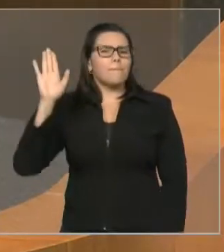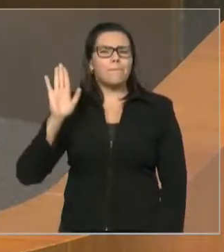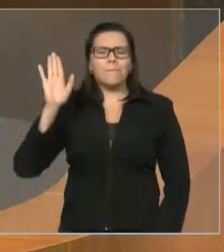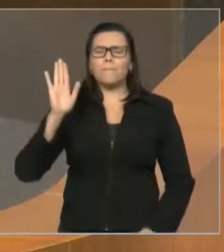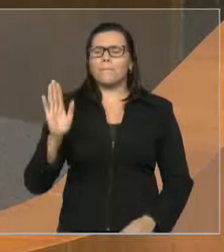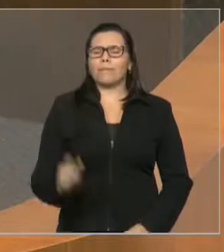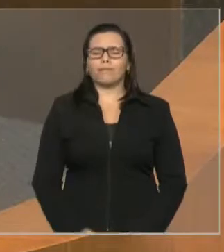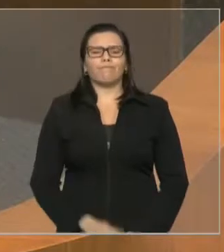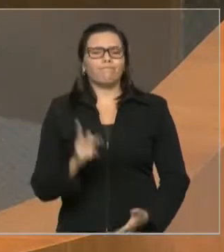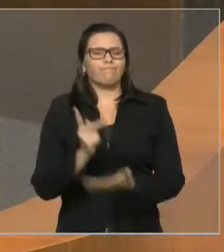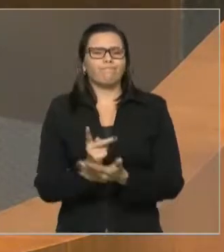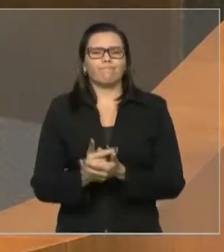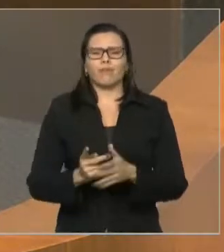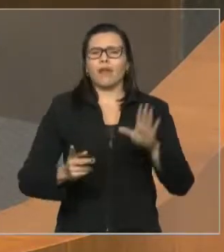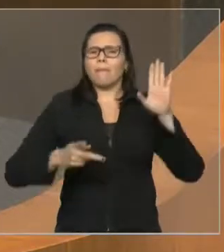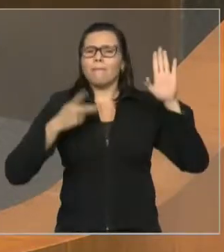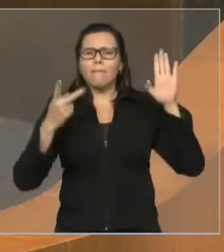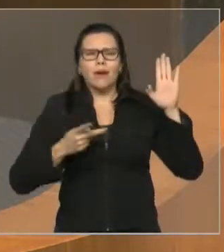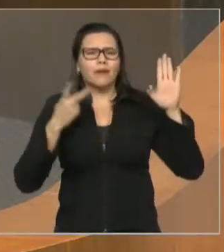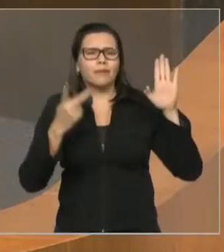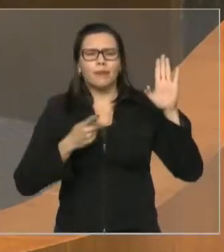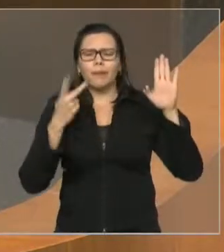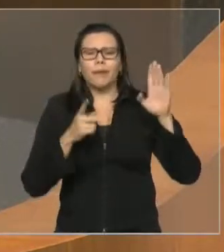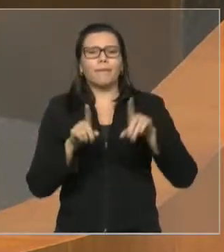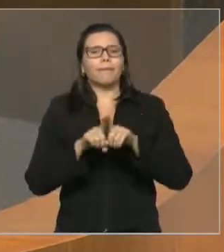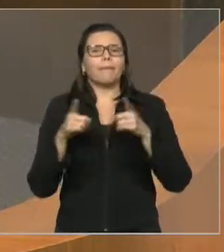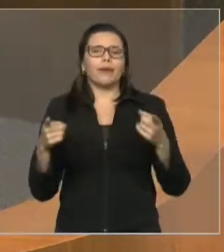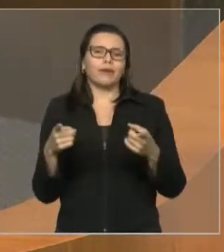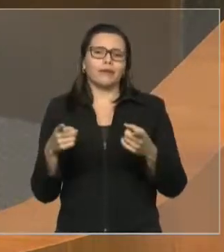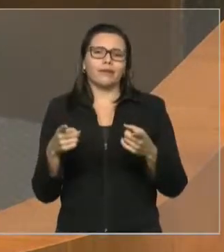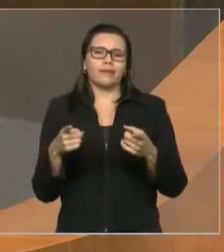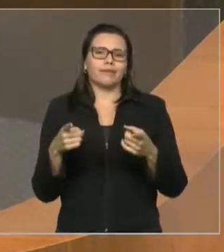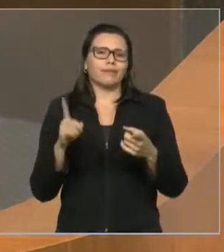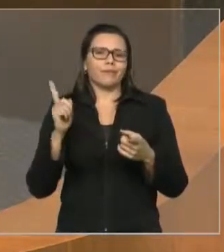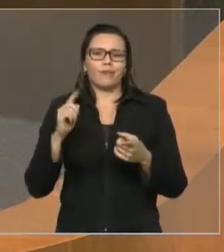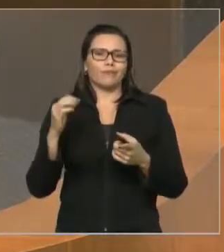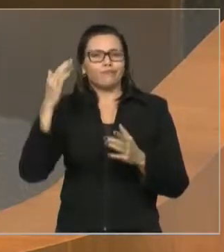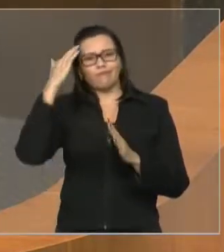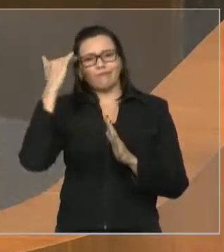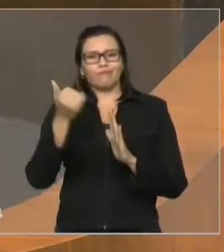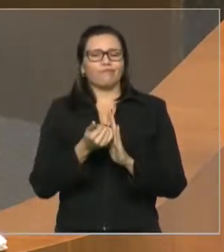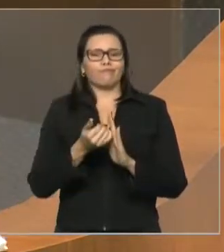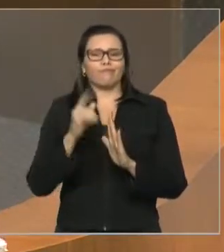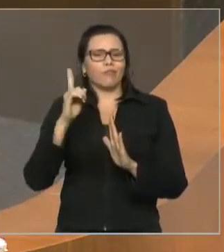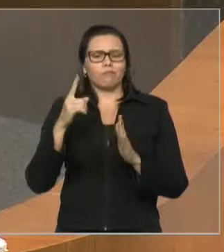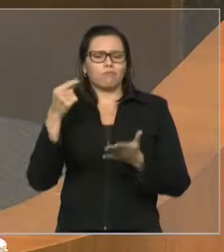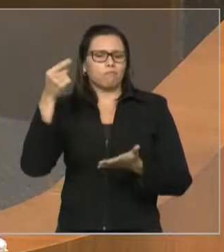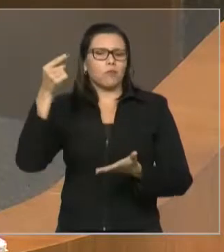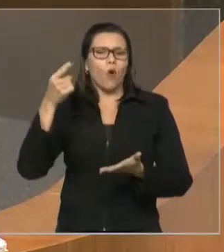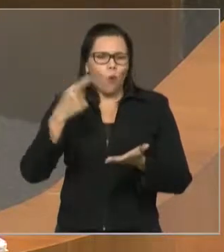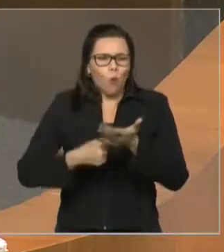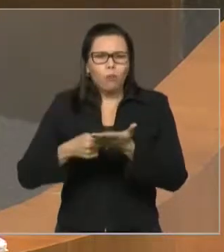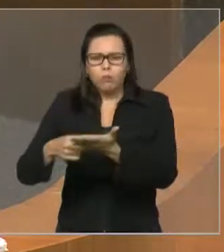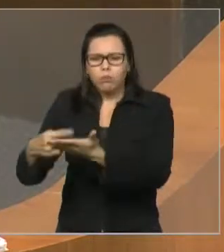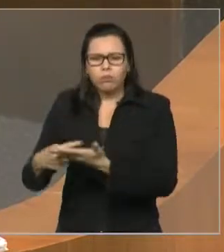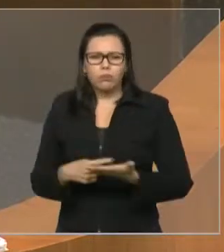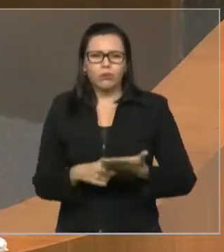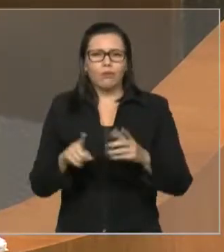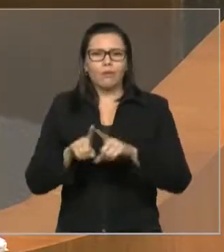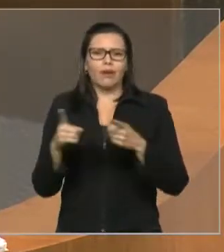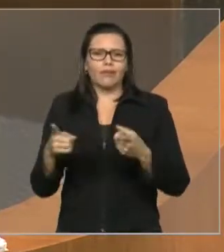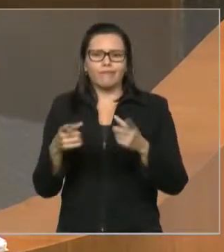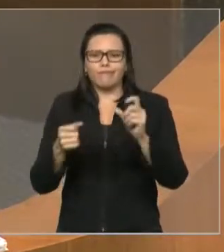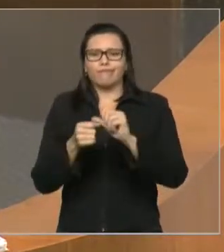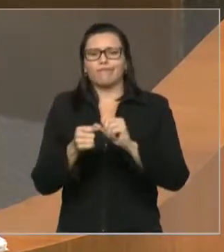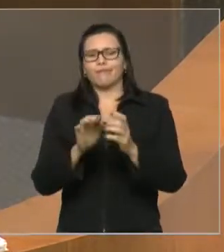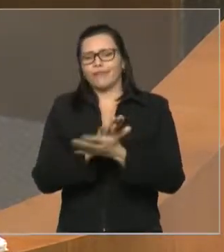cumpriu. E tem que haver revisão desse plano plurianual. Mas uma coisa me chamou a atenção, que eu digo a